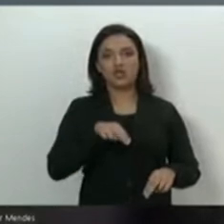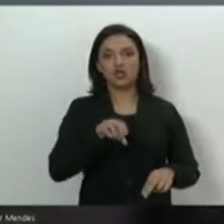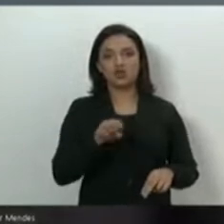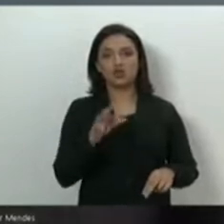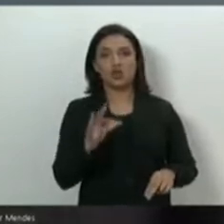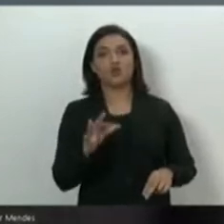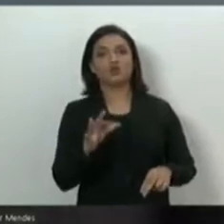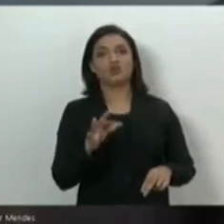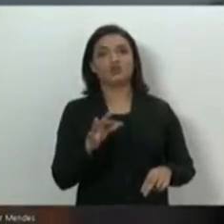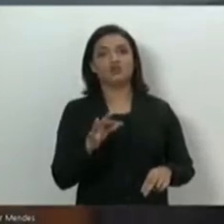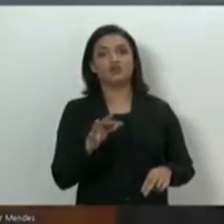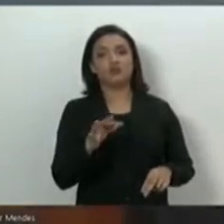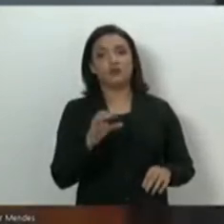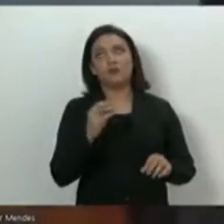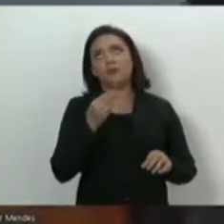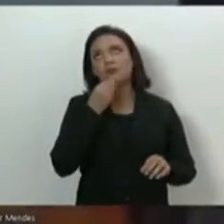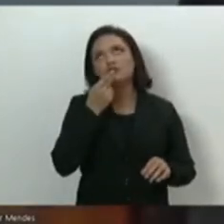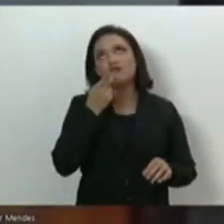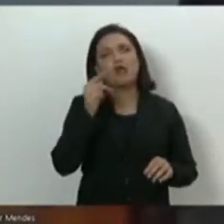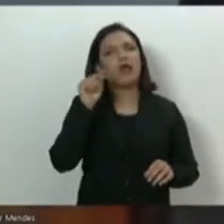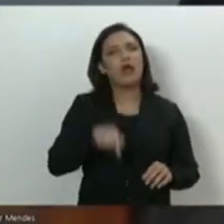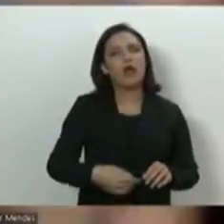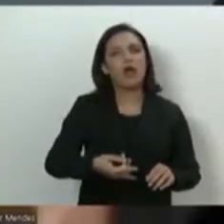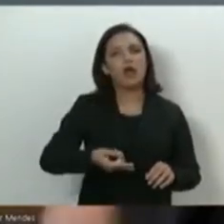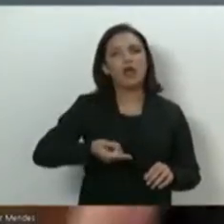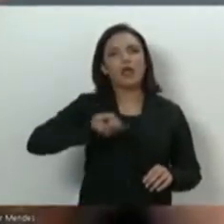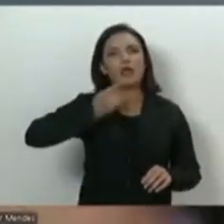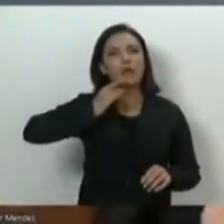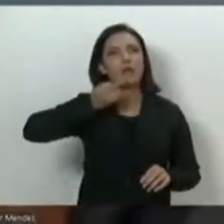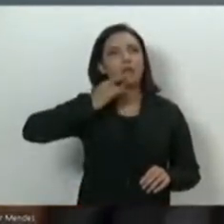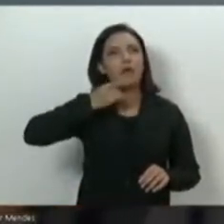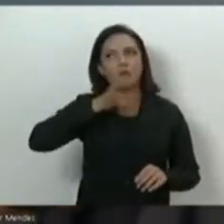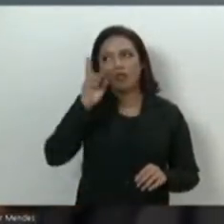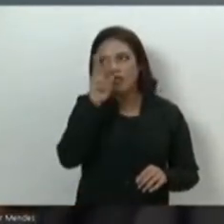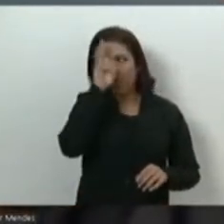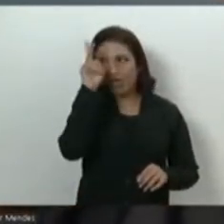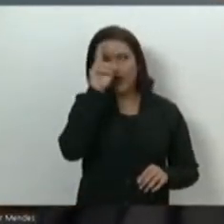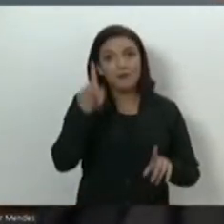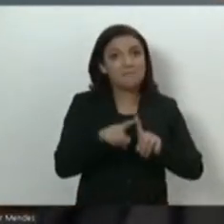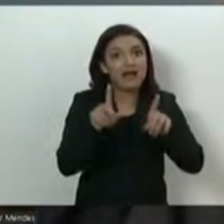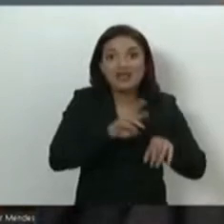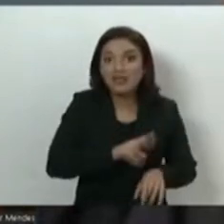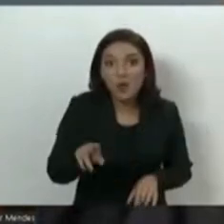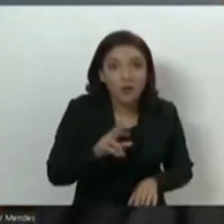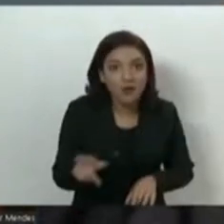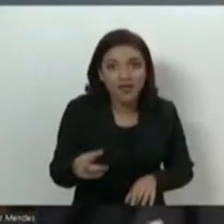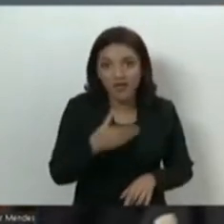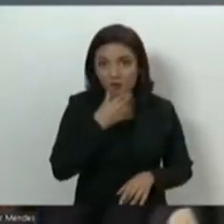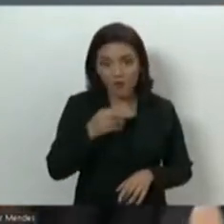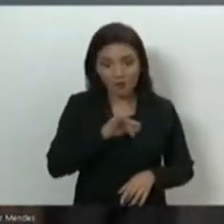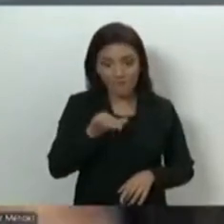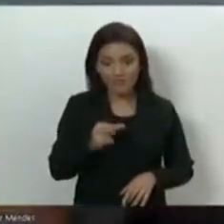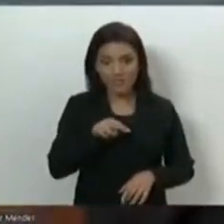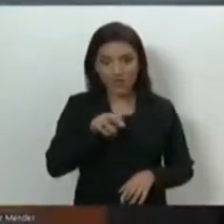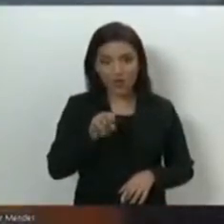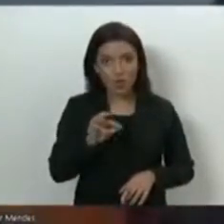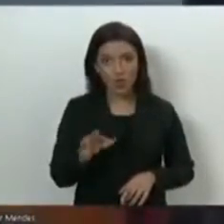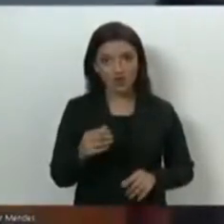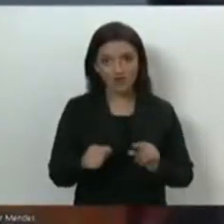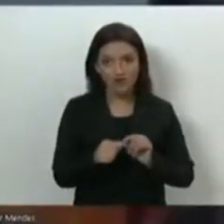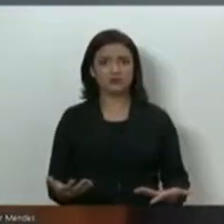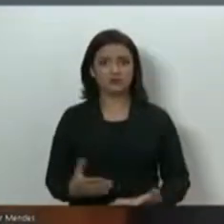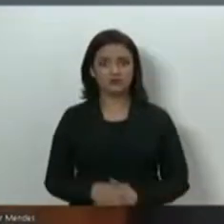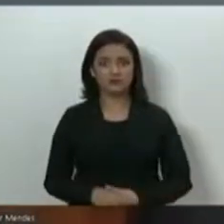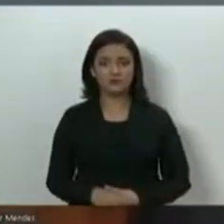estava naquele estado, estava alcoolizado. Mas não, não se trata de denúncia oferecida pelo Janot. Mas é uma denúncia